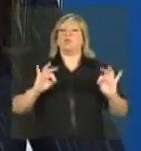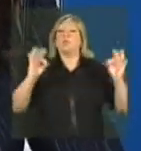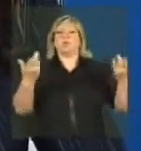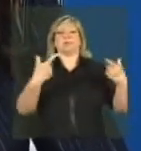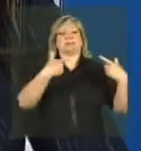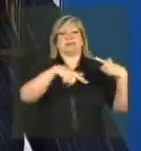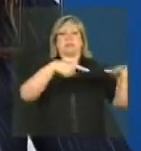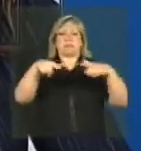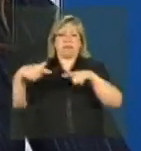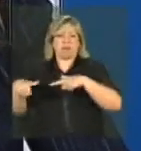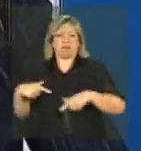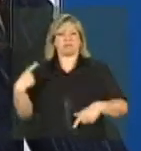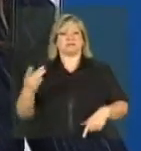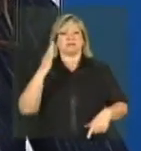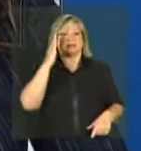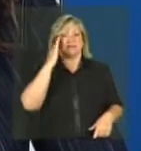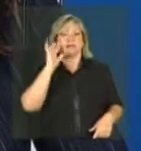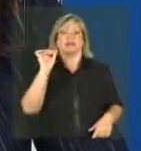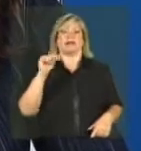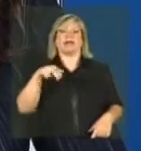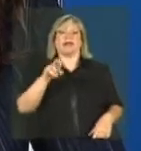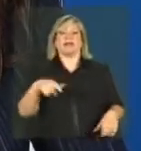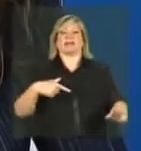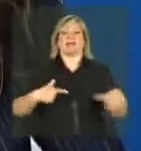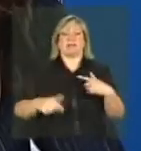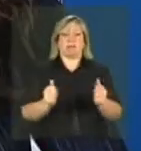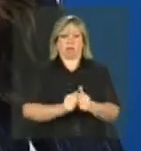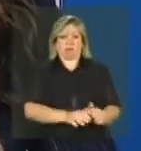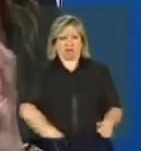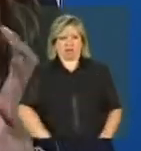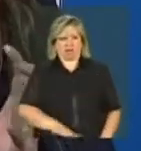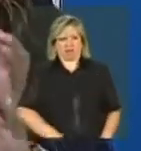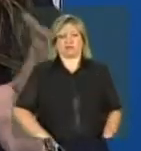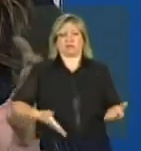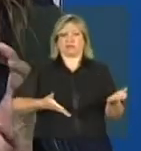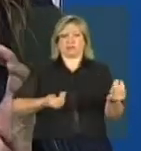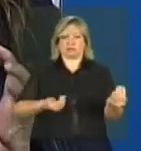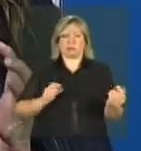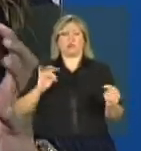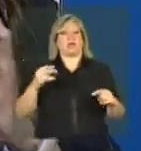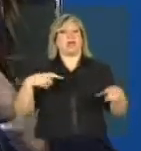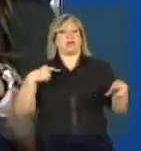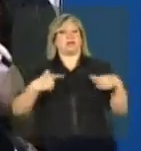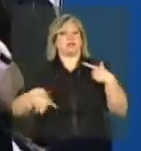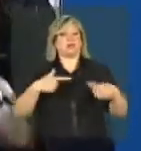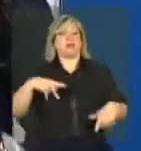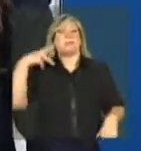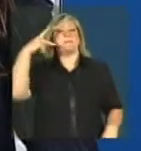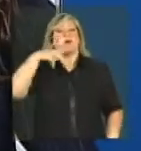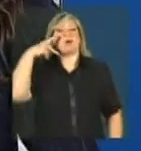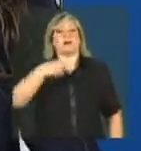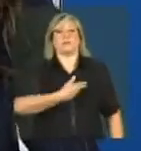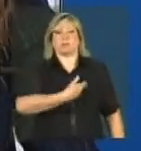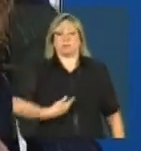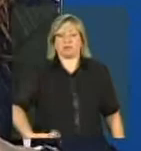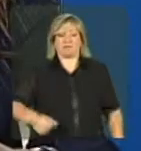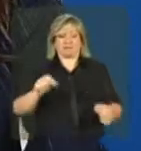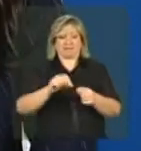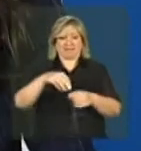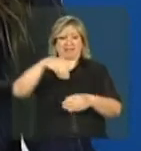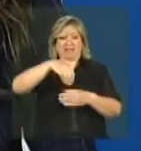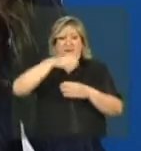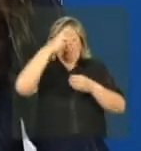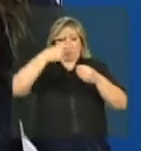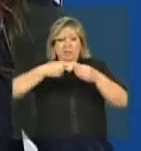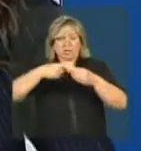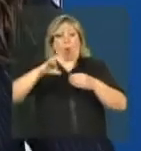trabalha, principalmente com criança e adolescente, sabe que as ações de políticas públicas articuladas no município, ou no caso,